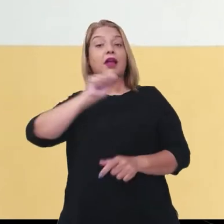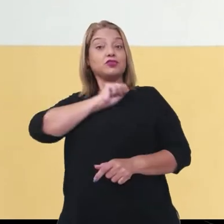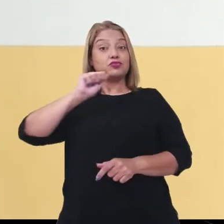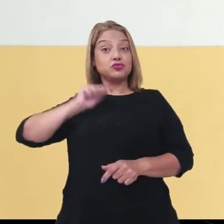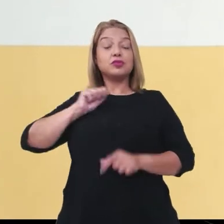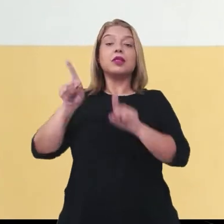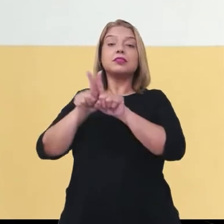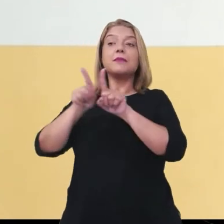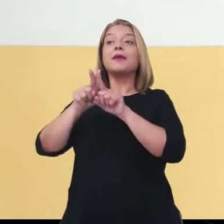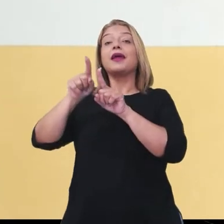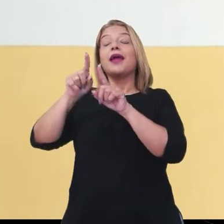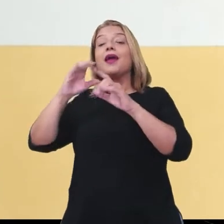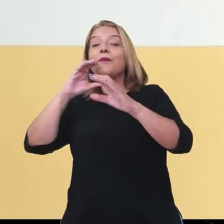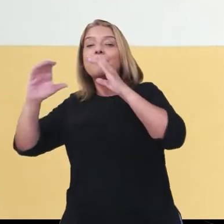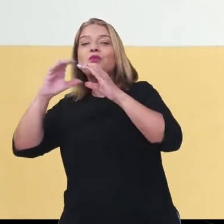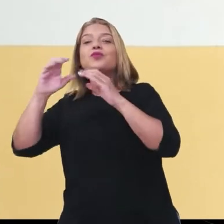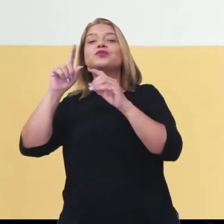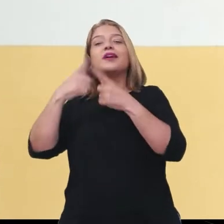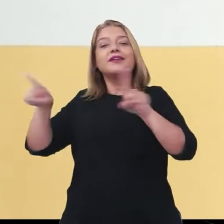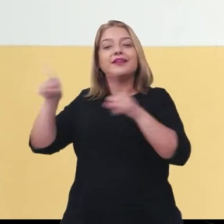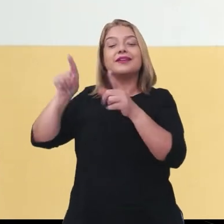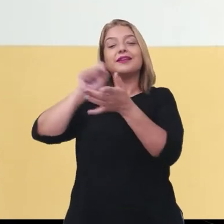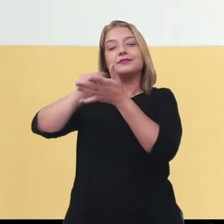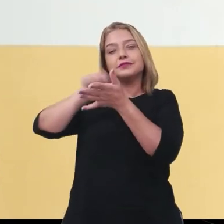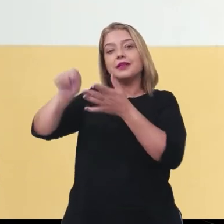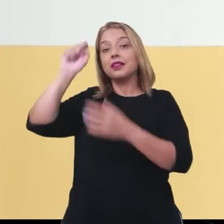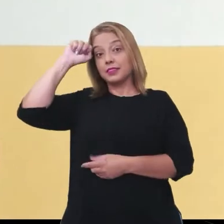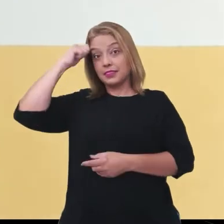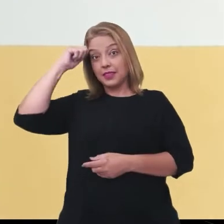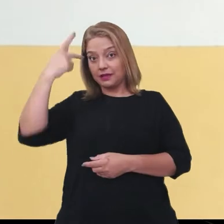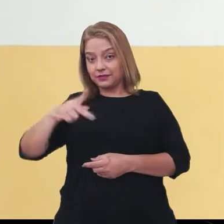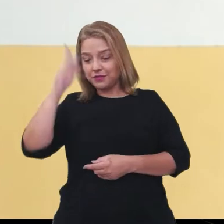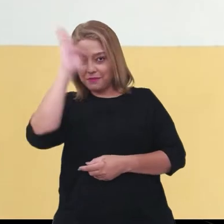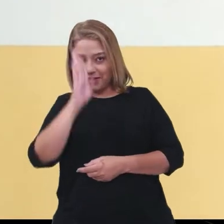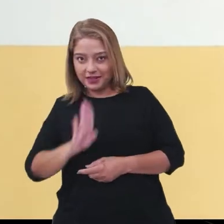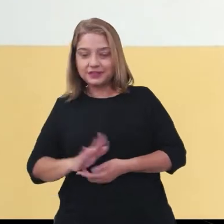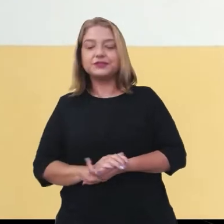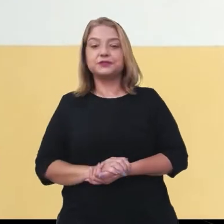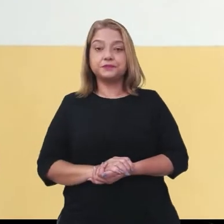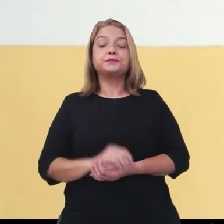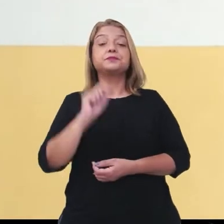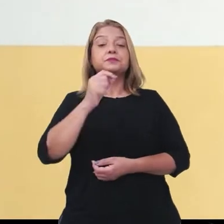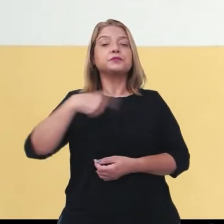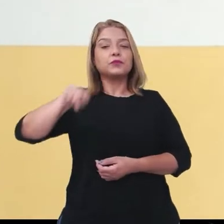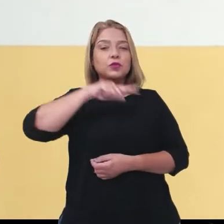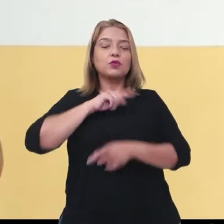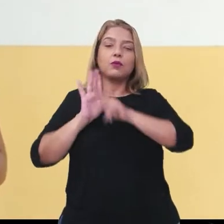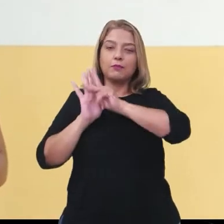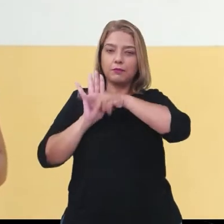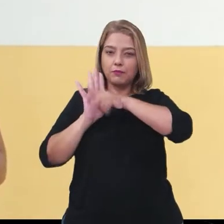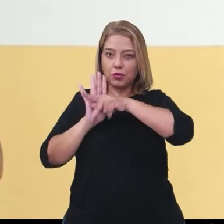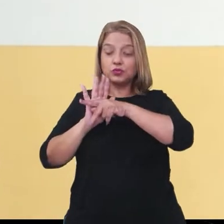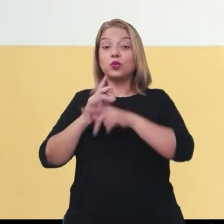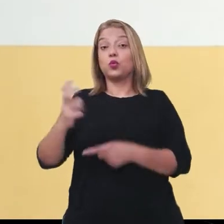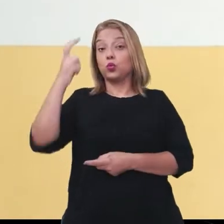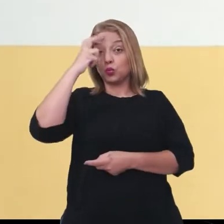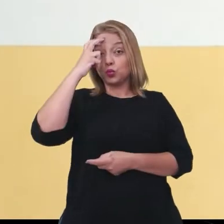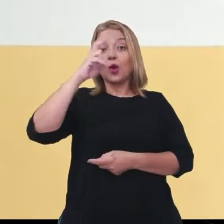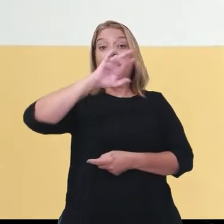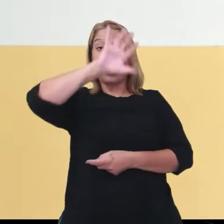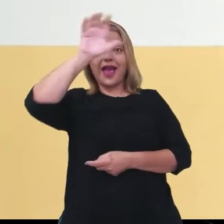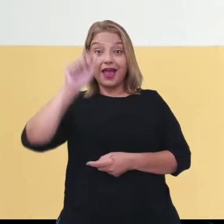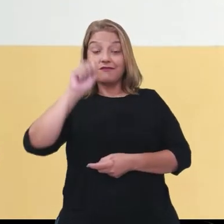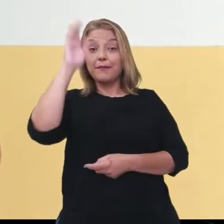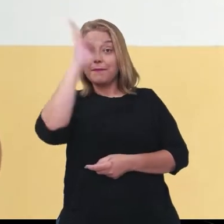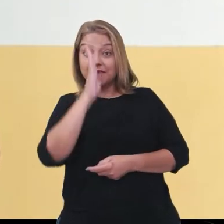negros, que fazem parte do cenário nacional. Nós finalizamos o projeto institucional Cultura Afro-Brasileira